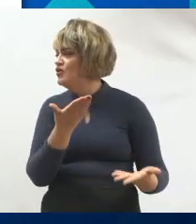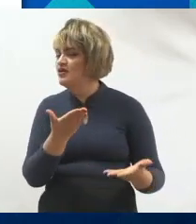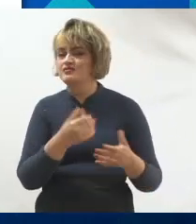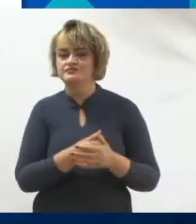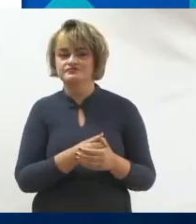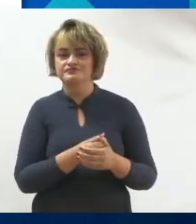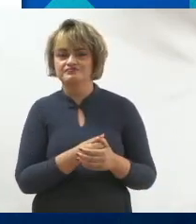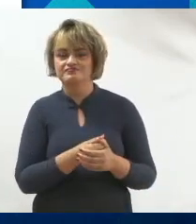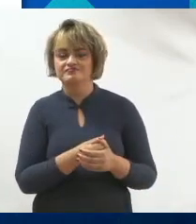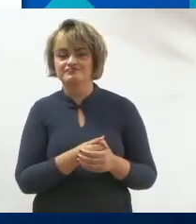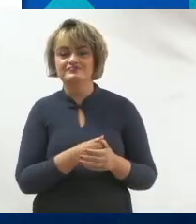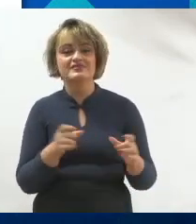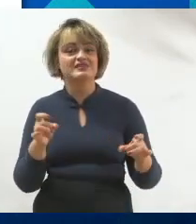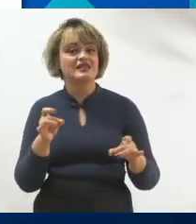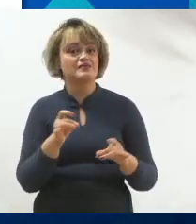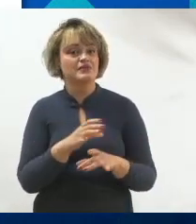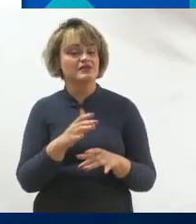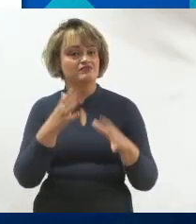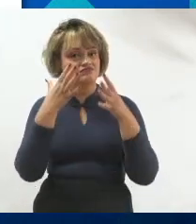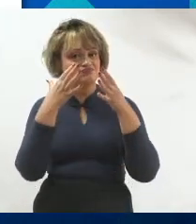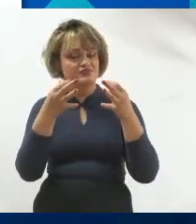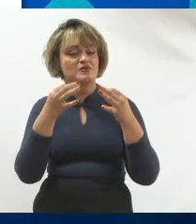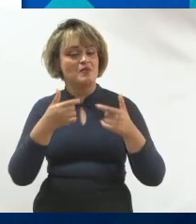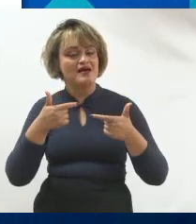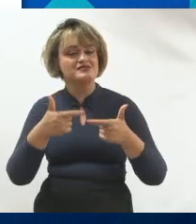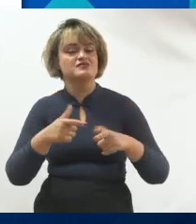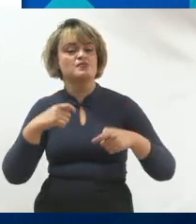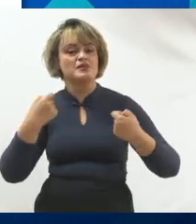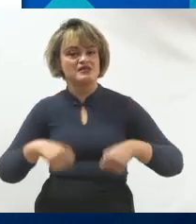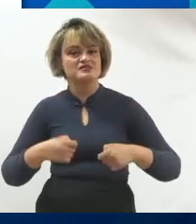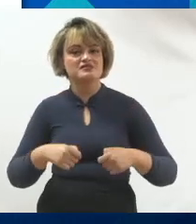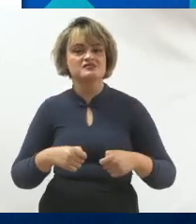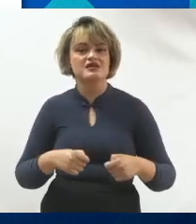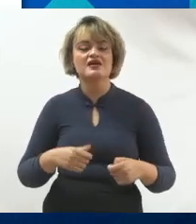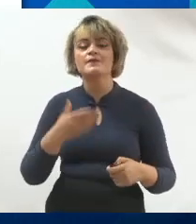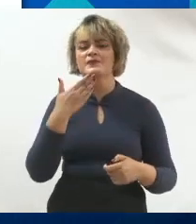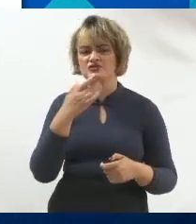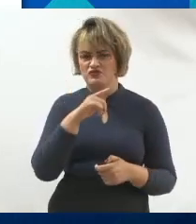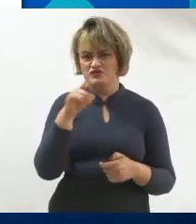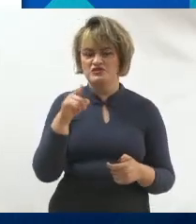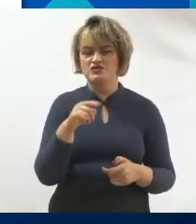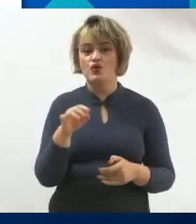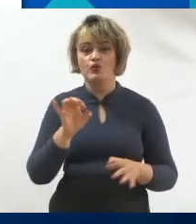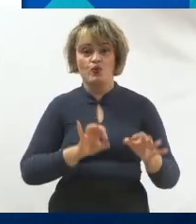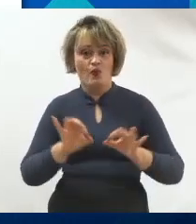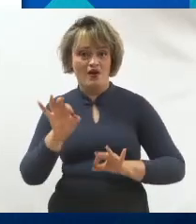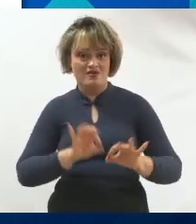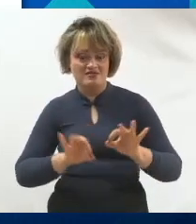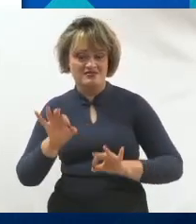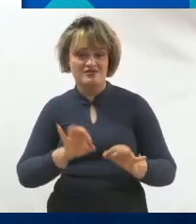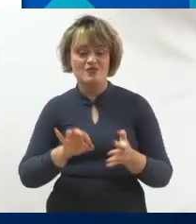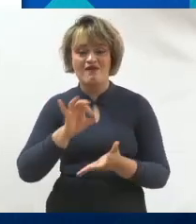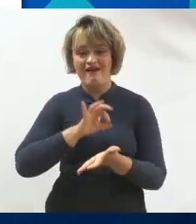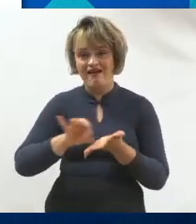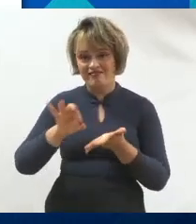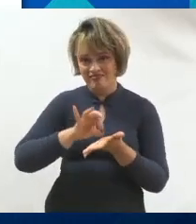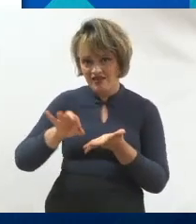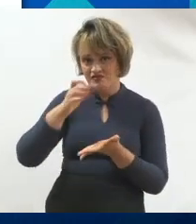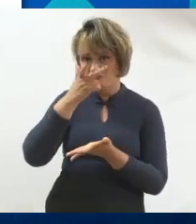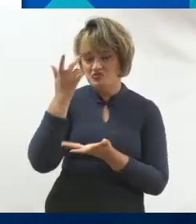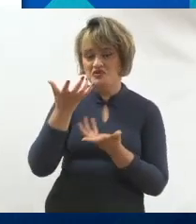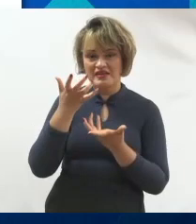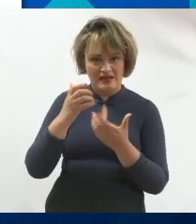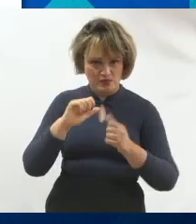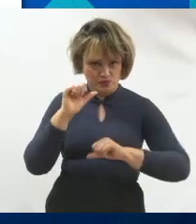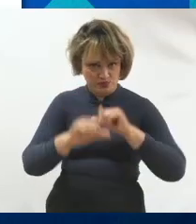frase. E terminando com uma chamada para uma ação. Olha, quero lhe pedir uma coisa. Estou organizando um cadastro de pessoas que querem essa